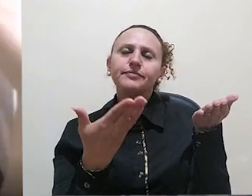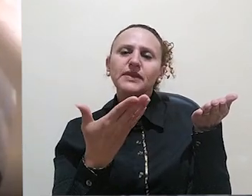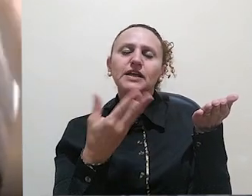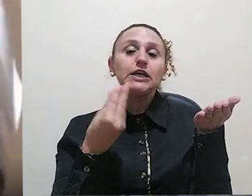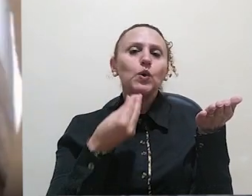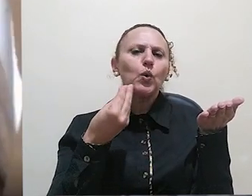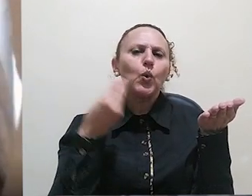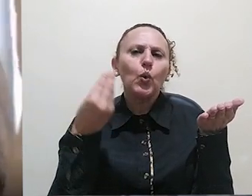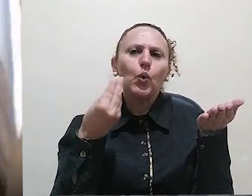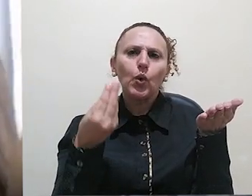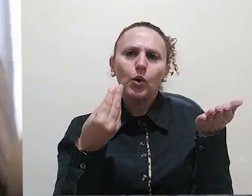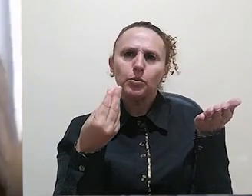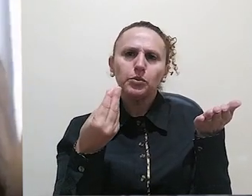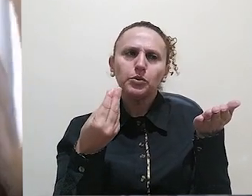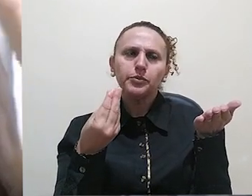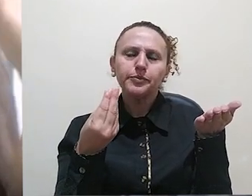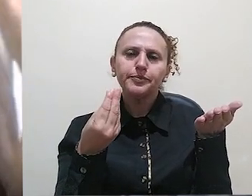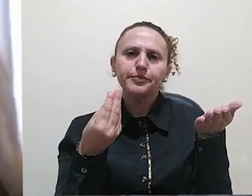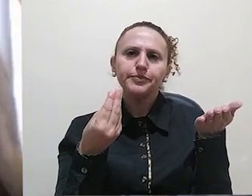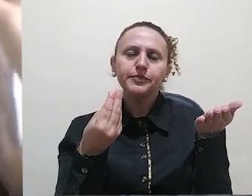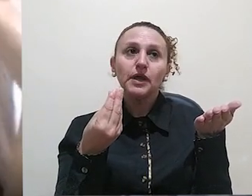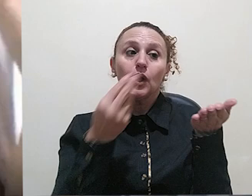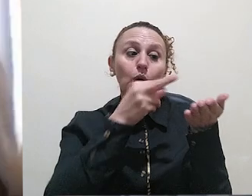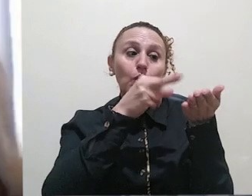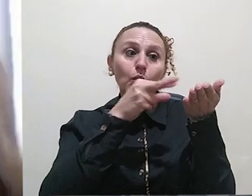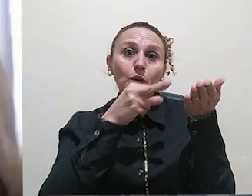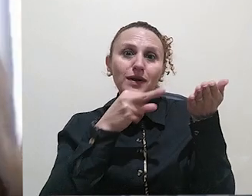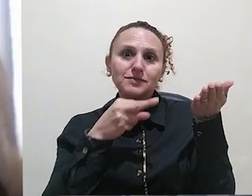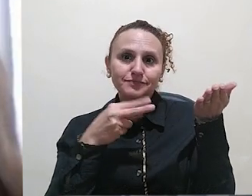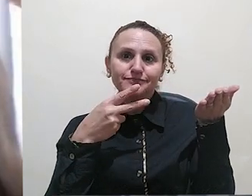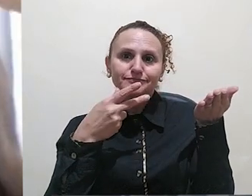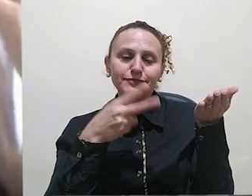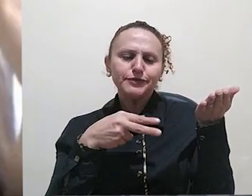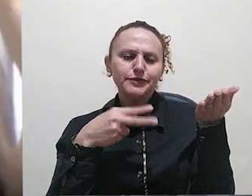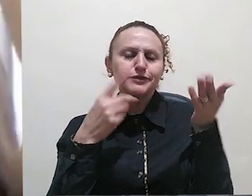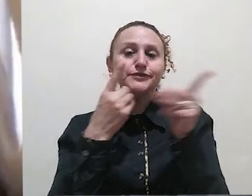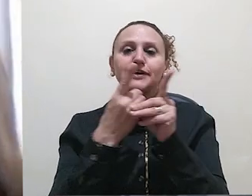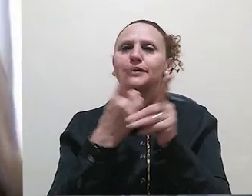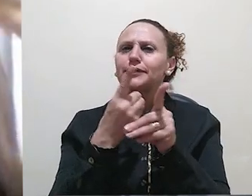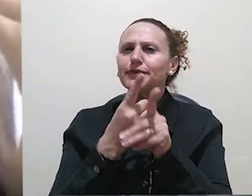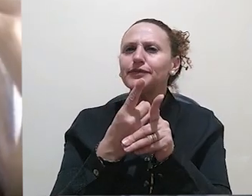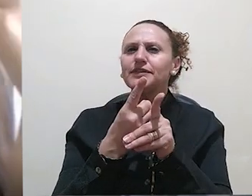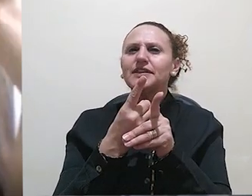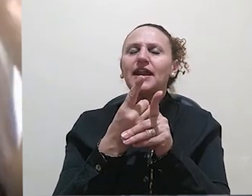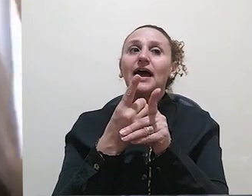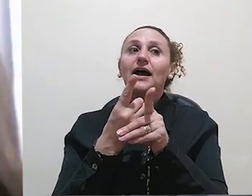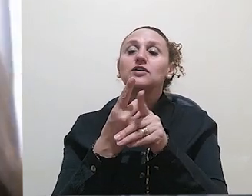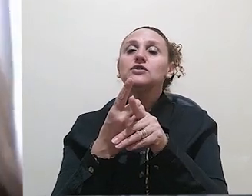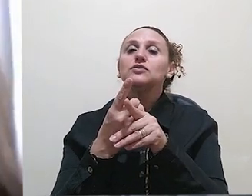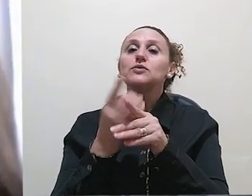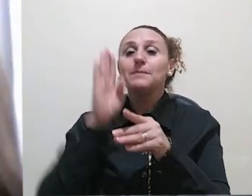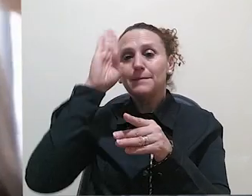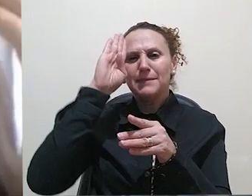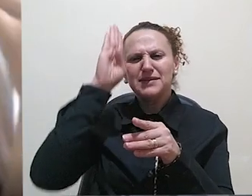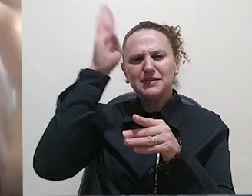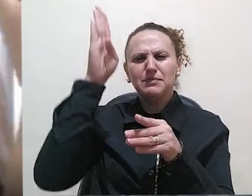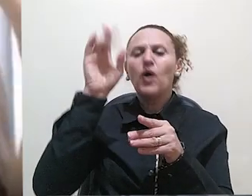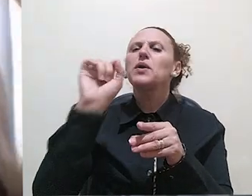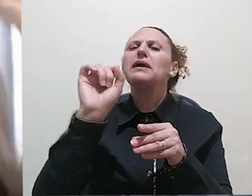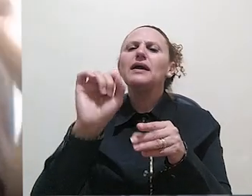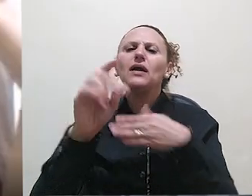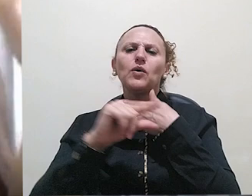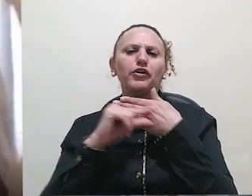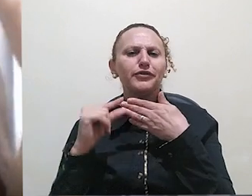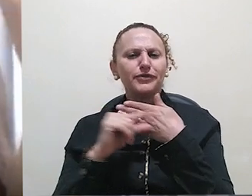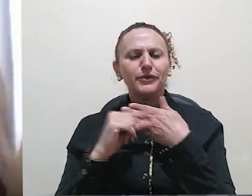o leitor vai encontrar o propósito, os pontos centrais, quem é esse autor, quantos